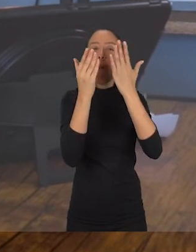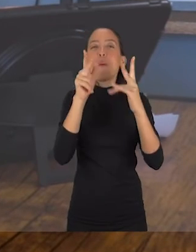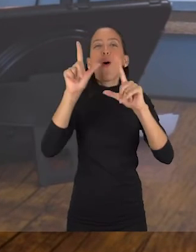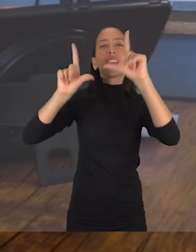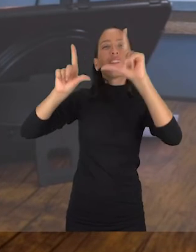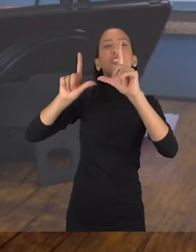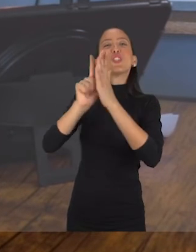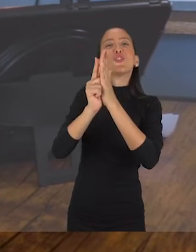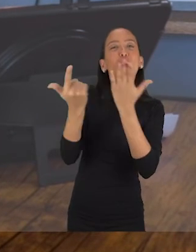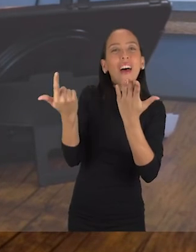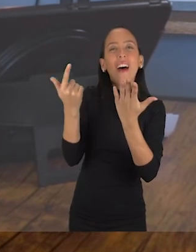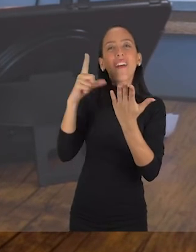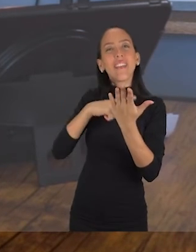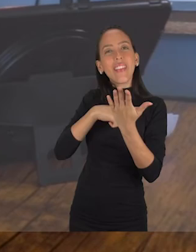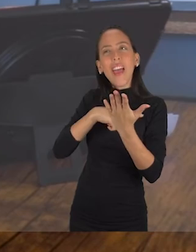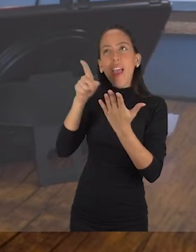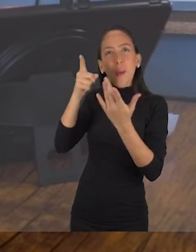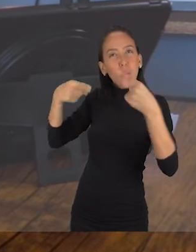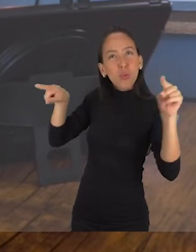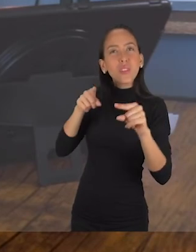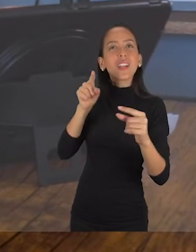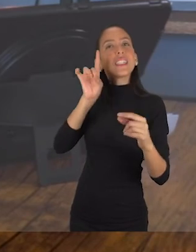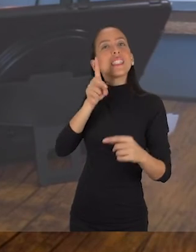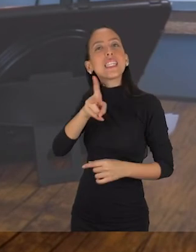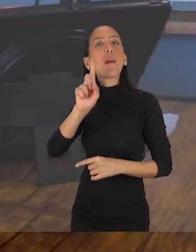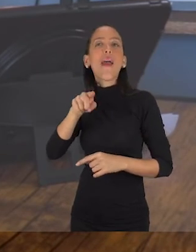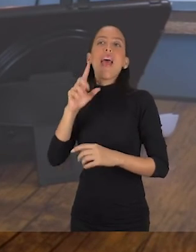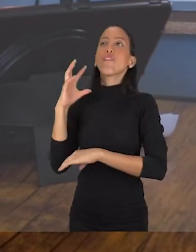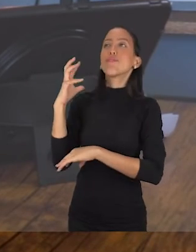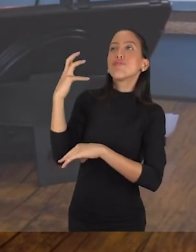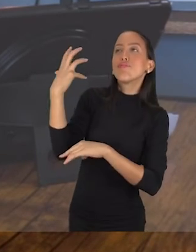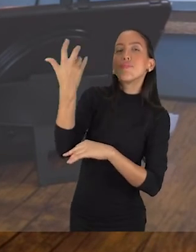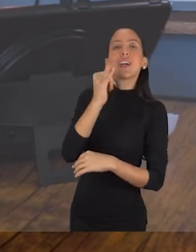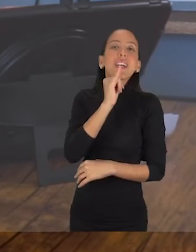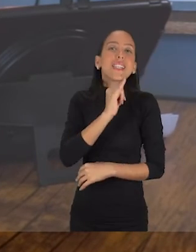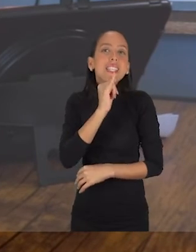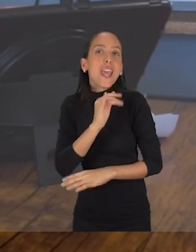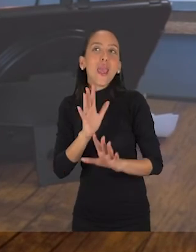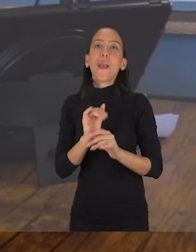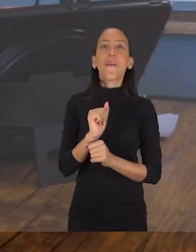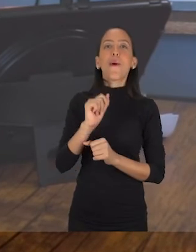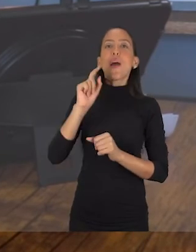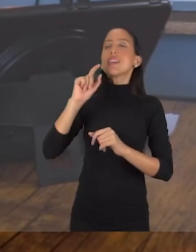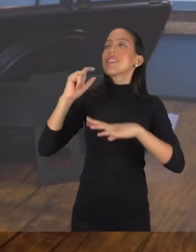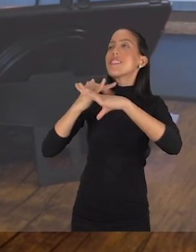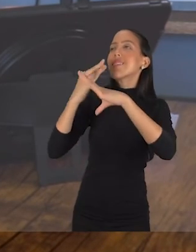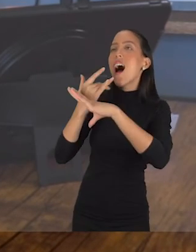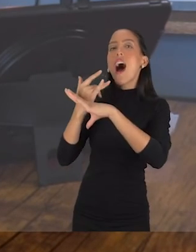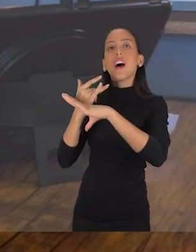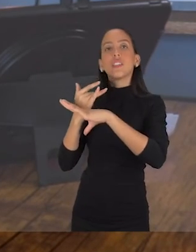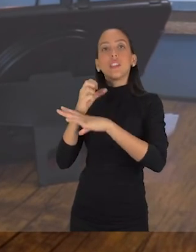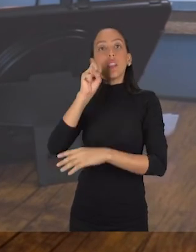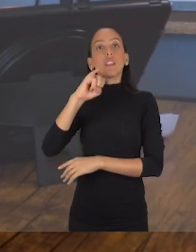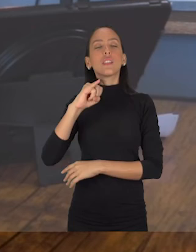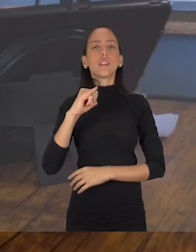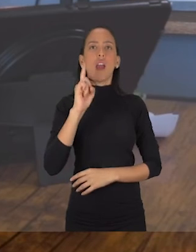entra, por exemplo, quando eles vão mostrar a paisagem, quando eles vão dar exemplos, quando eles vão mostrar uma cidade. Nunca